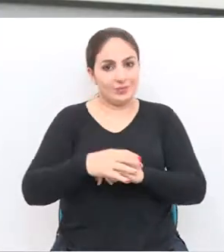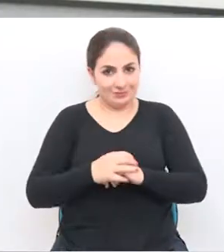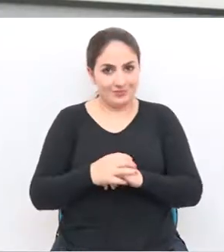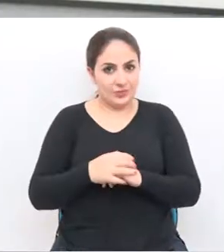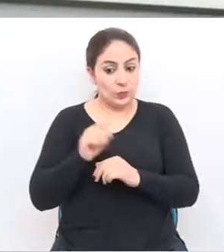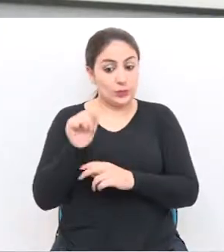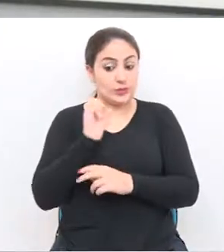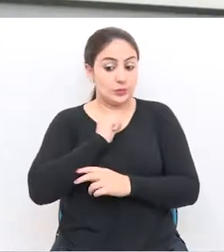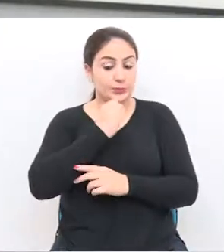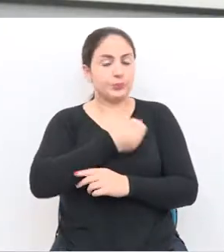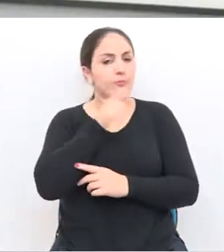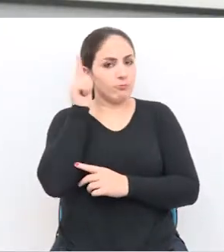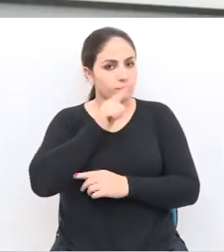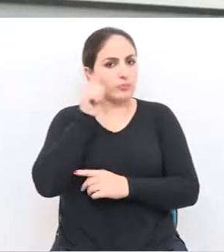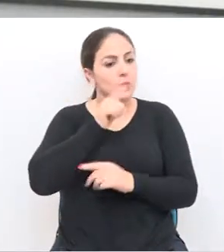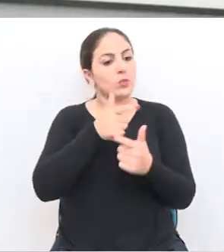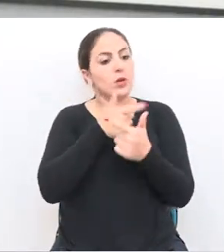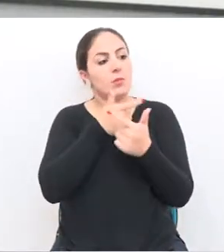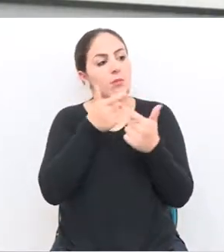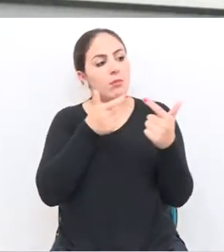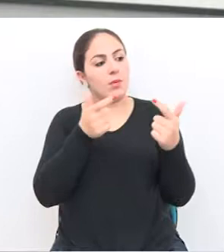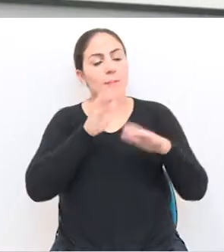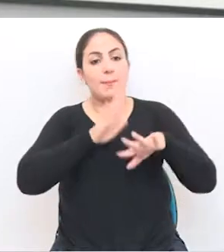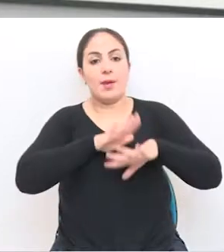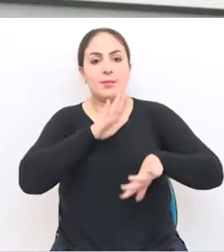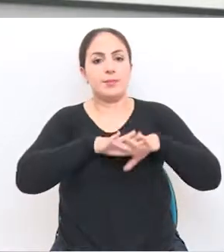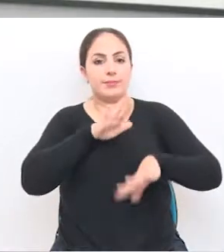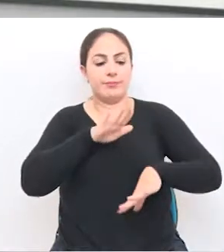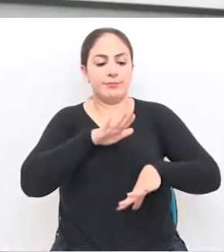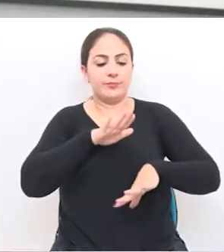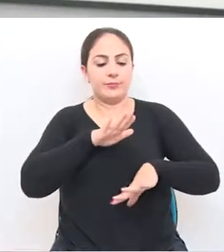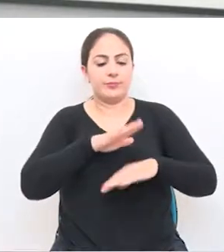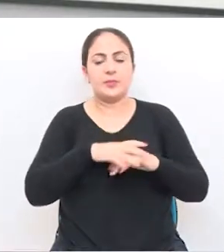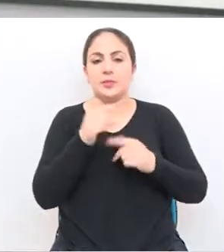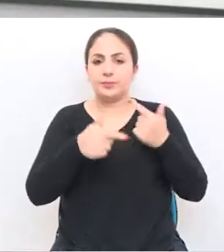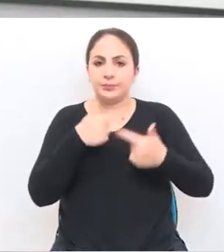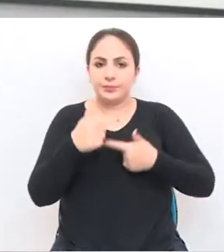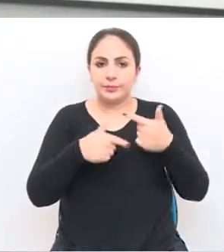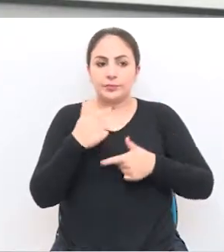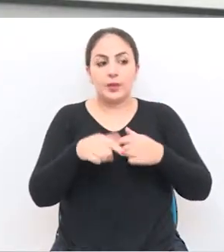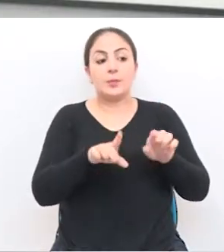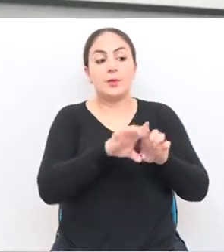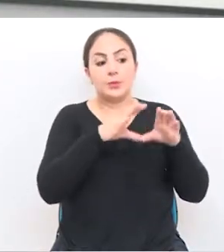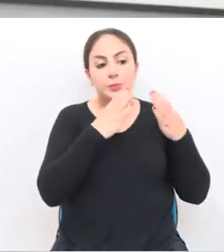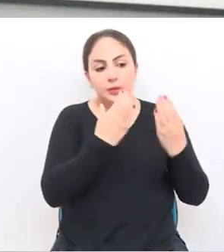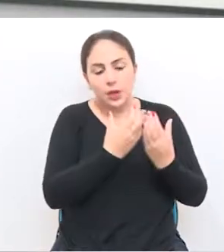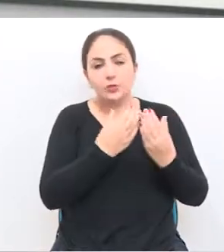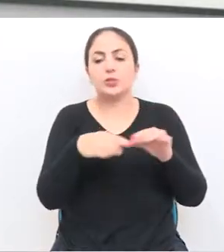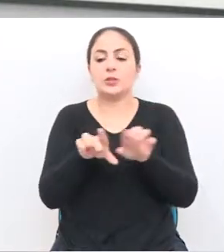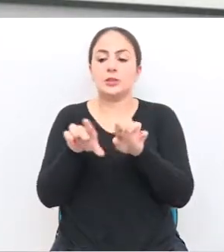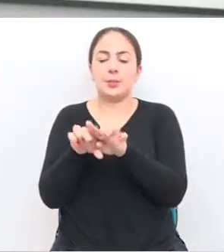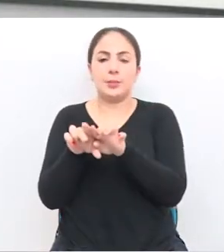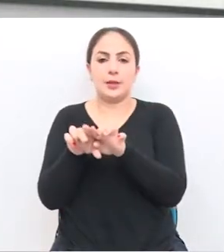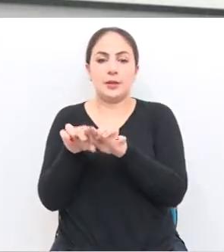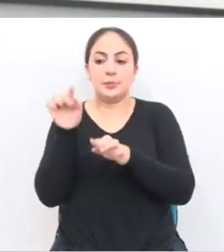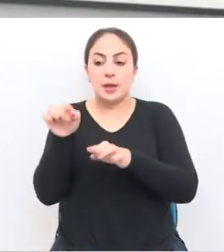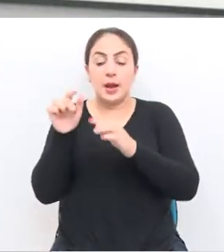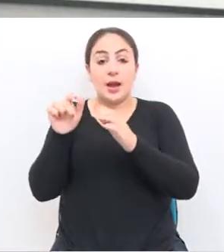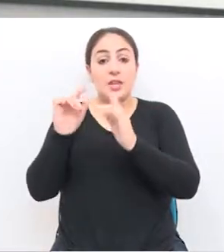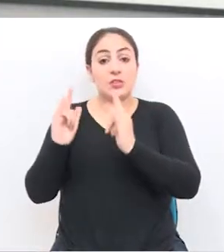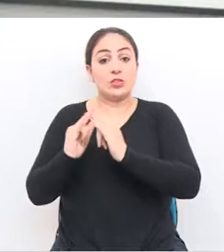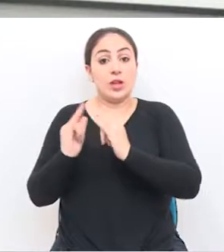número, consegue sim ter uma amplitude maior de serviços, tanto para a comunidade quanto para